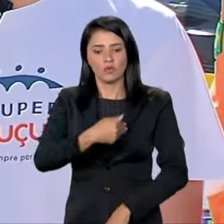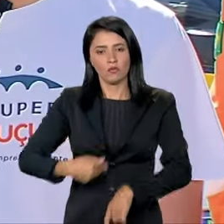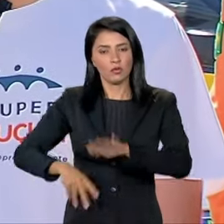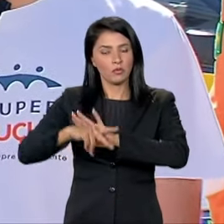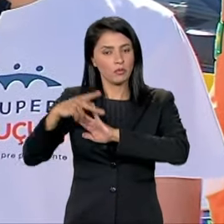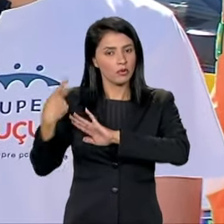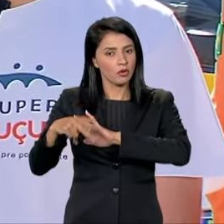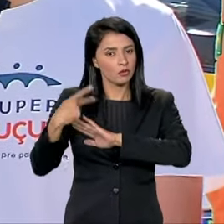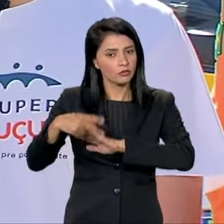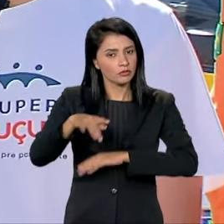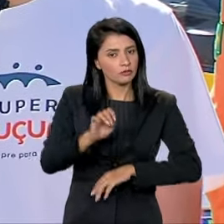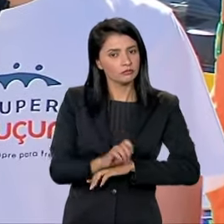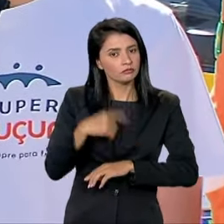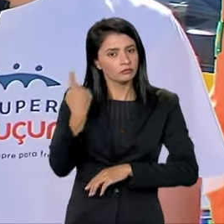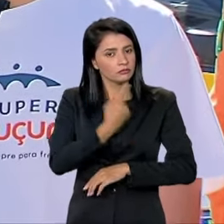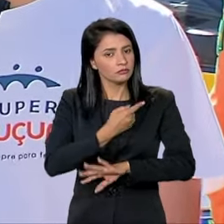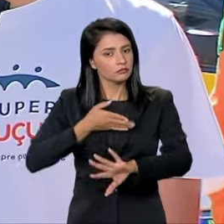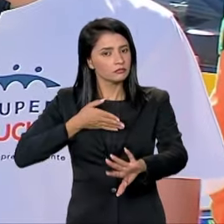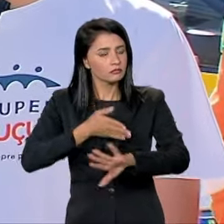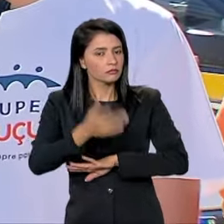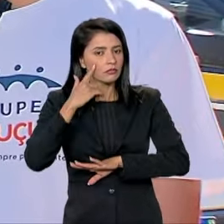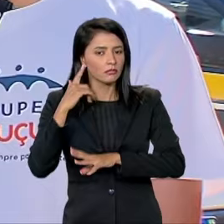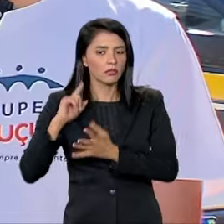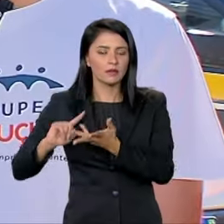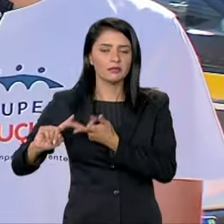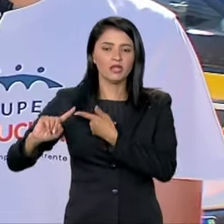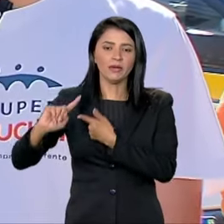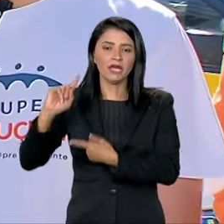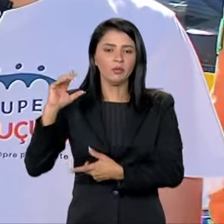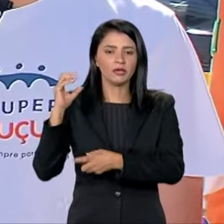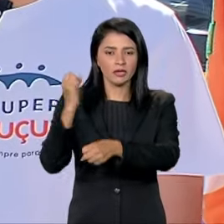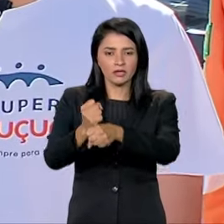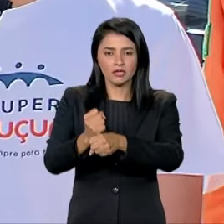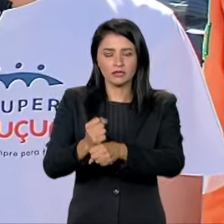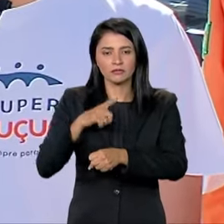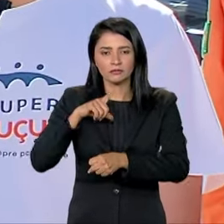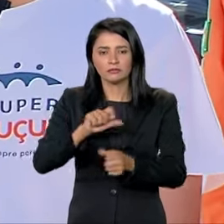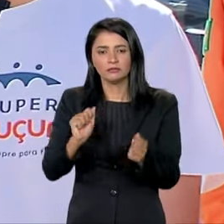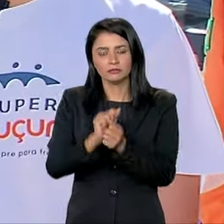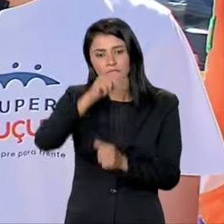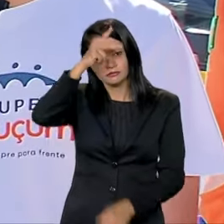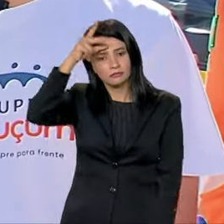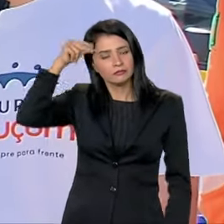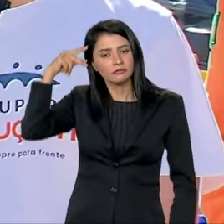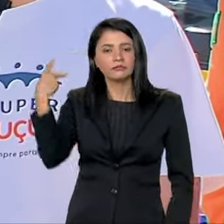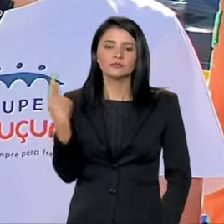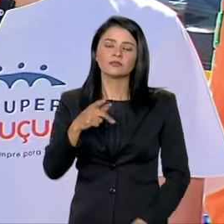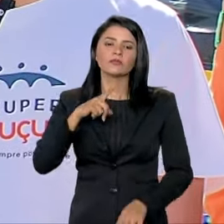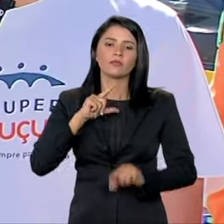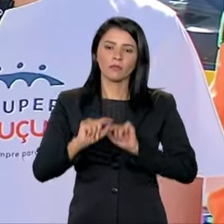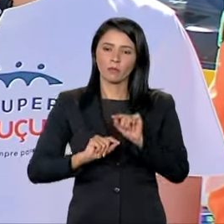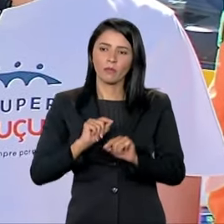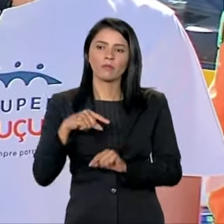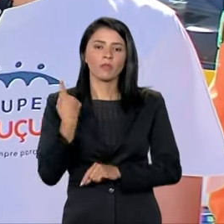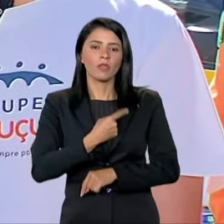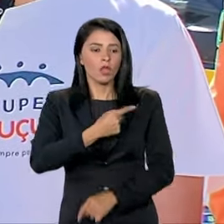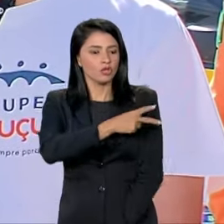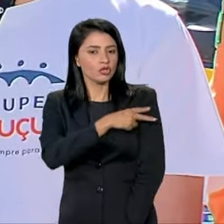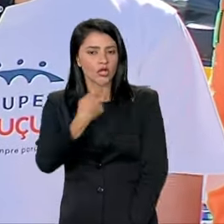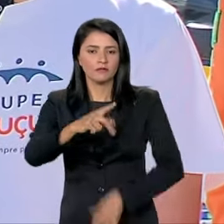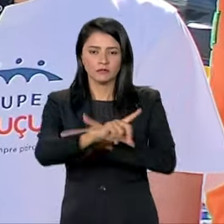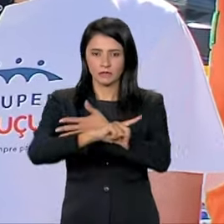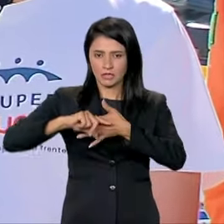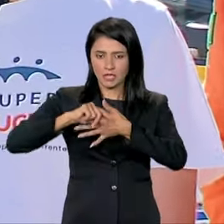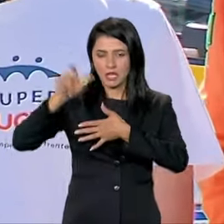E nós estamos aqui para fazer um balanço, junto com o prefeito e com a sua equipe, junto com o nosso chefe da Defesa